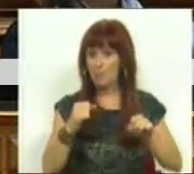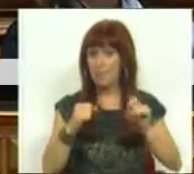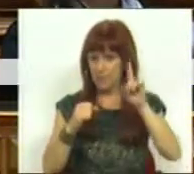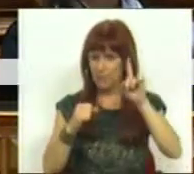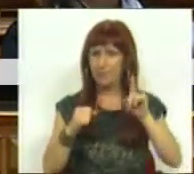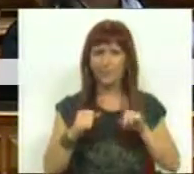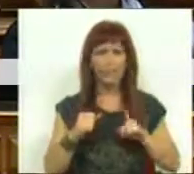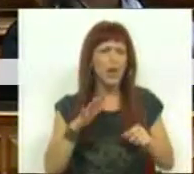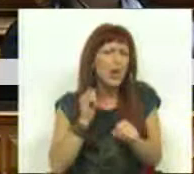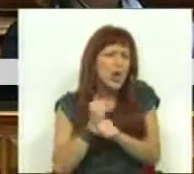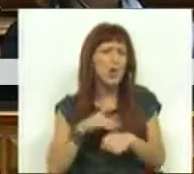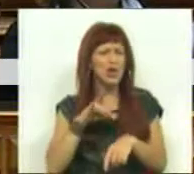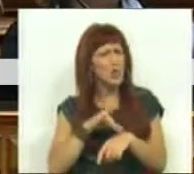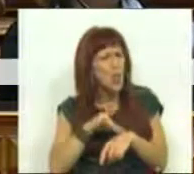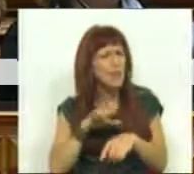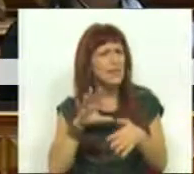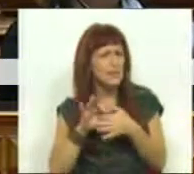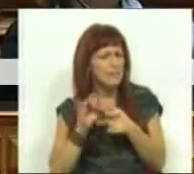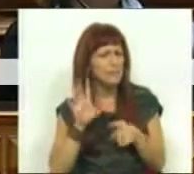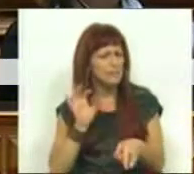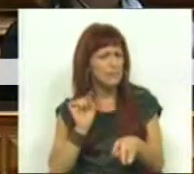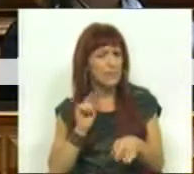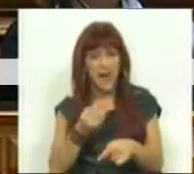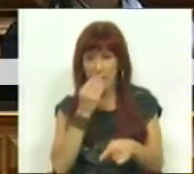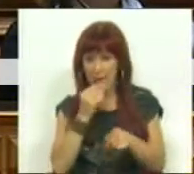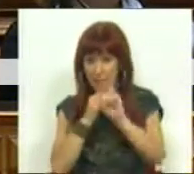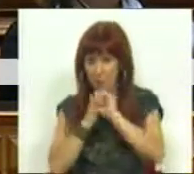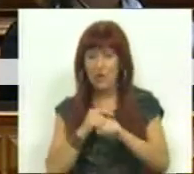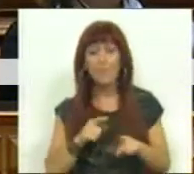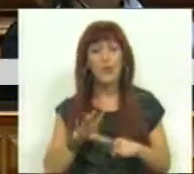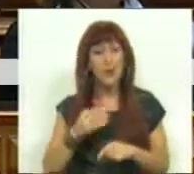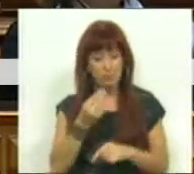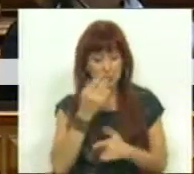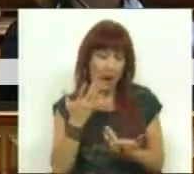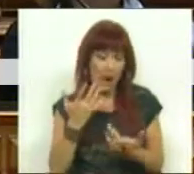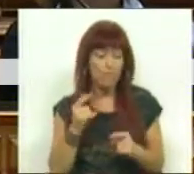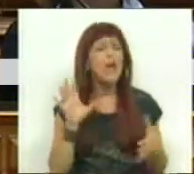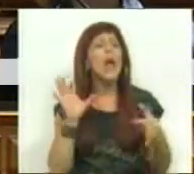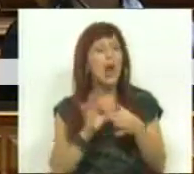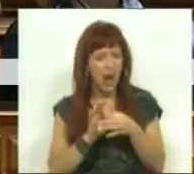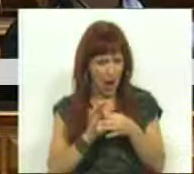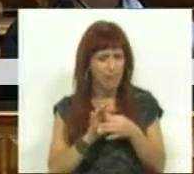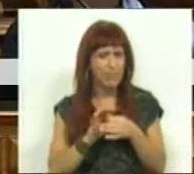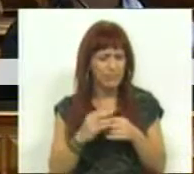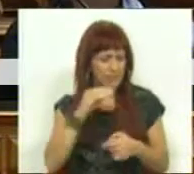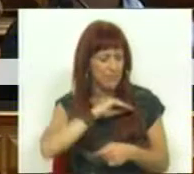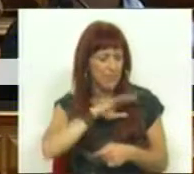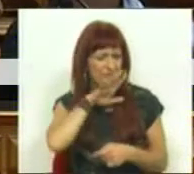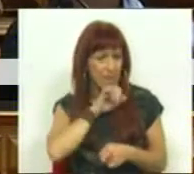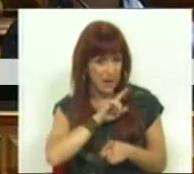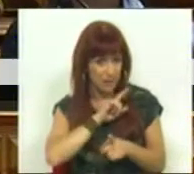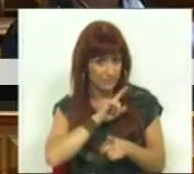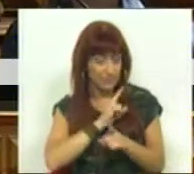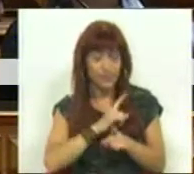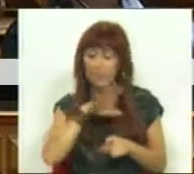e outras patologias relacionadas com a alimentação e com a nutrição estão associadas ao rendimento das famílias.